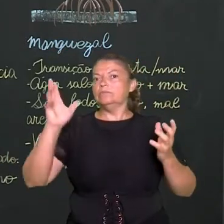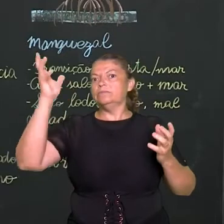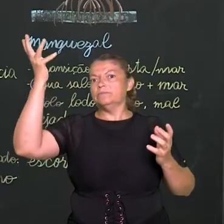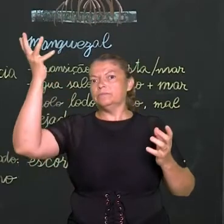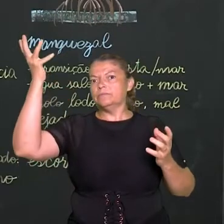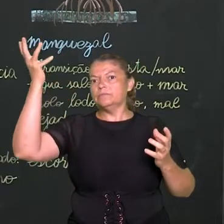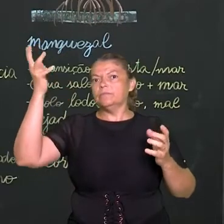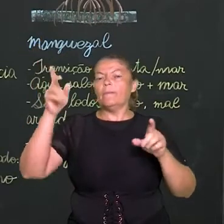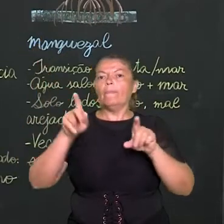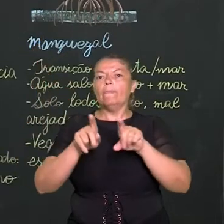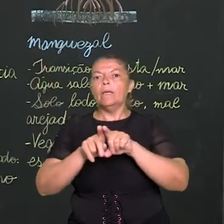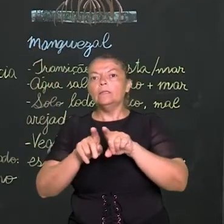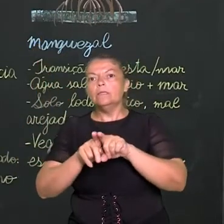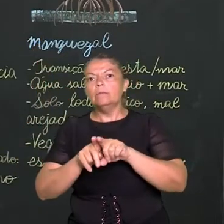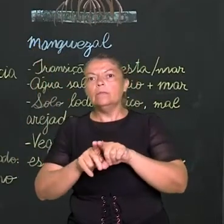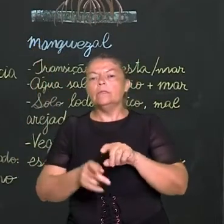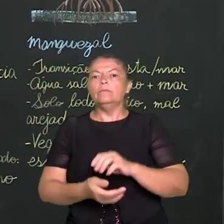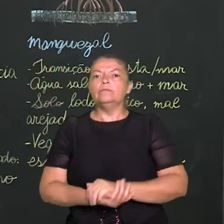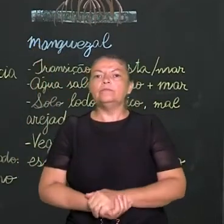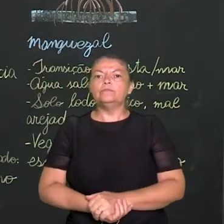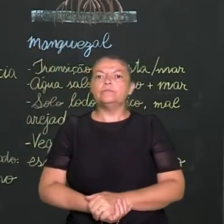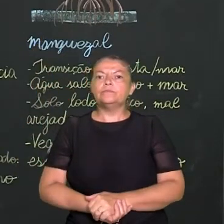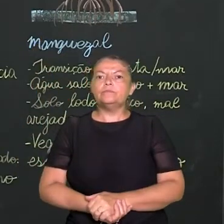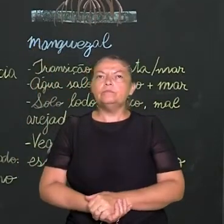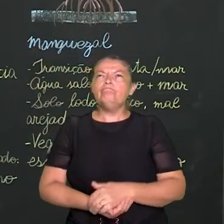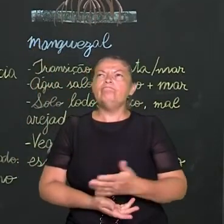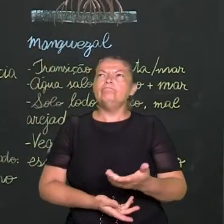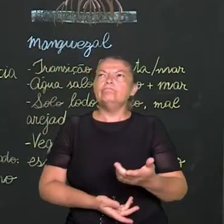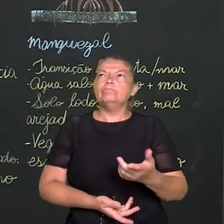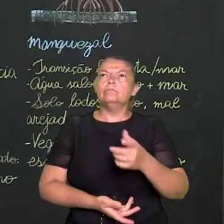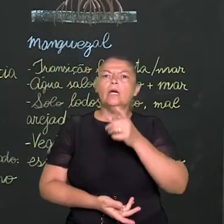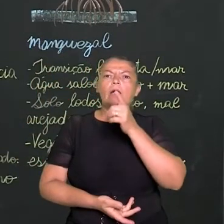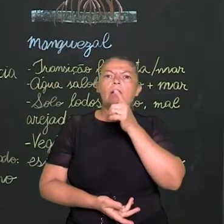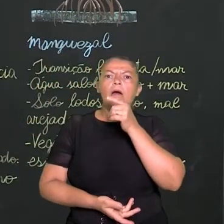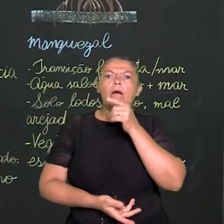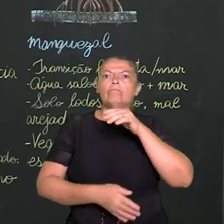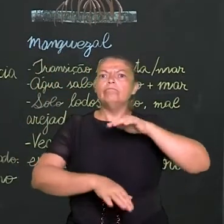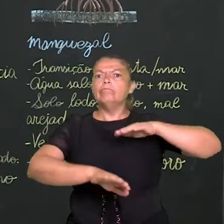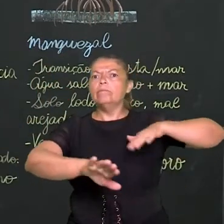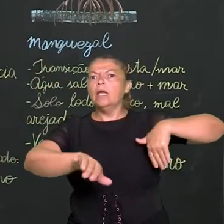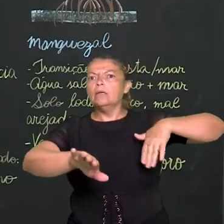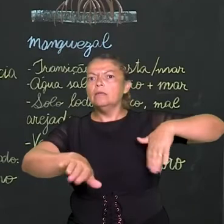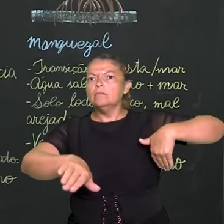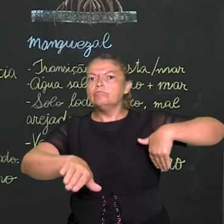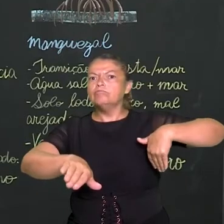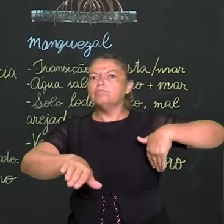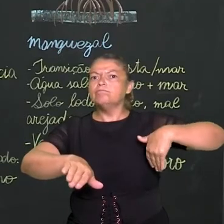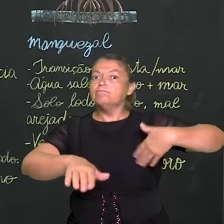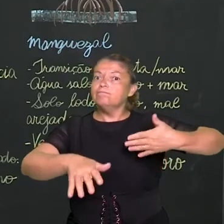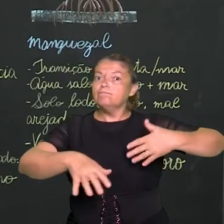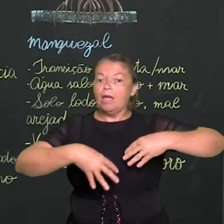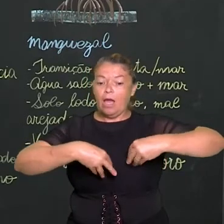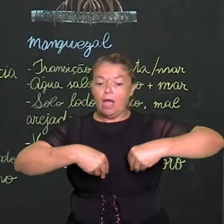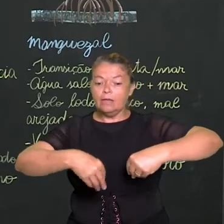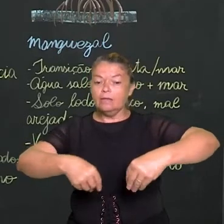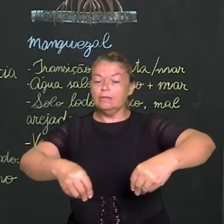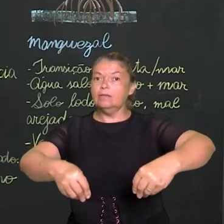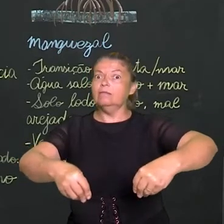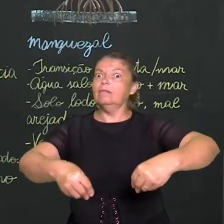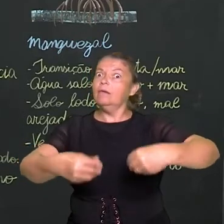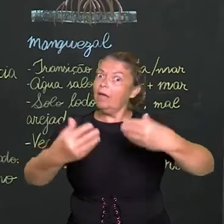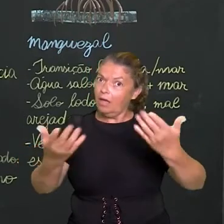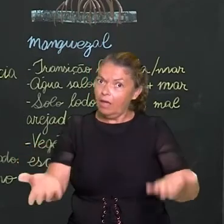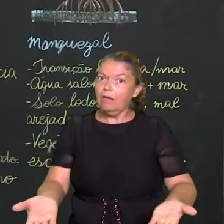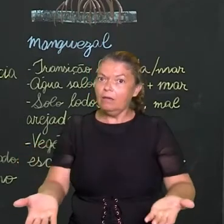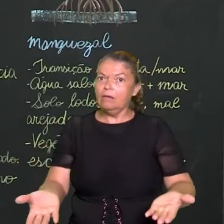primeiro na restinga. Falei de restinga, você pensa em quê? Praia, areia, solo arenoso. É isso aí, é